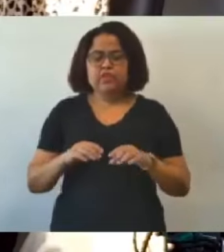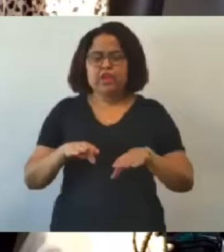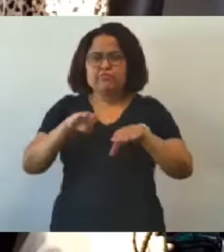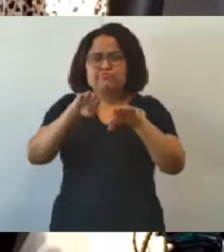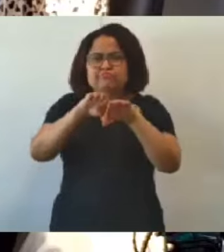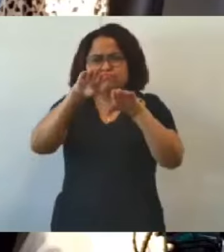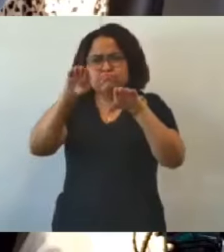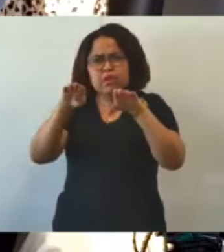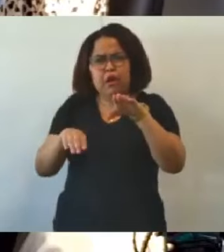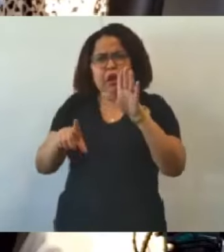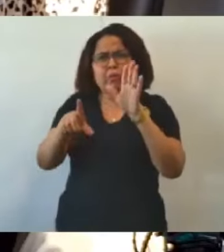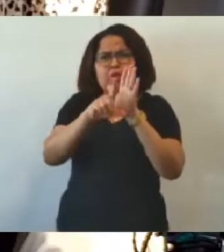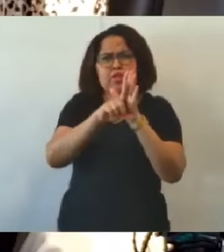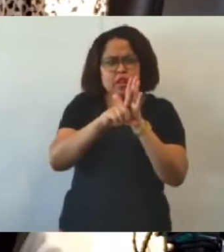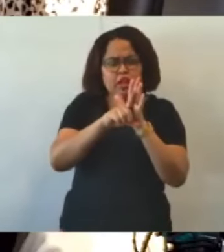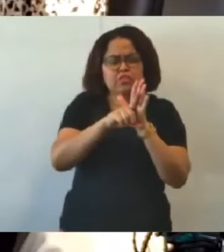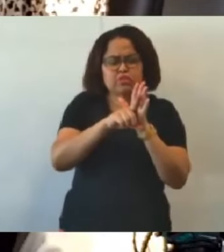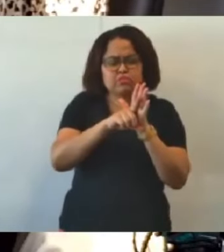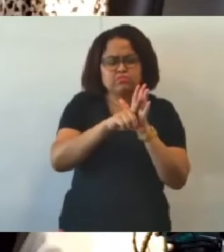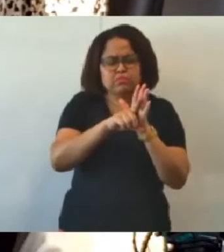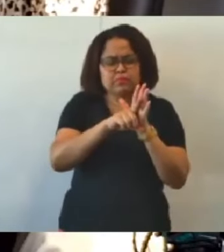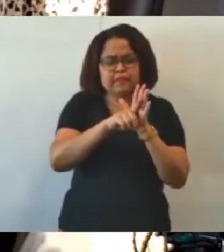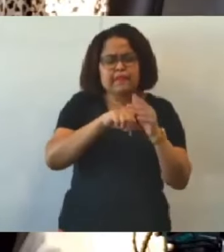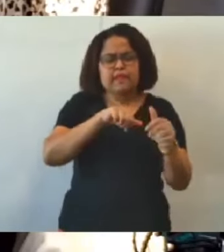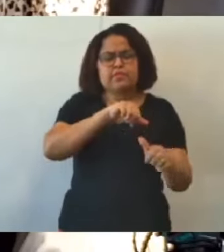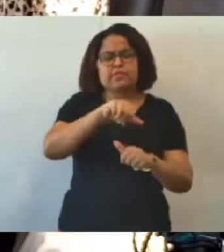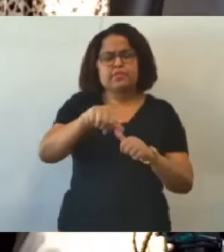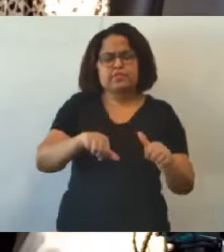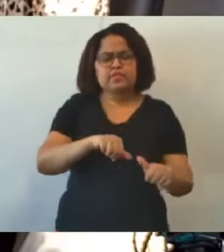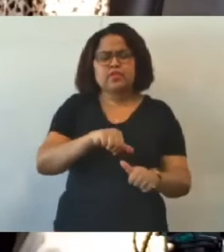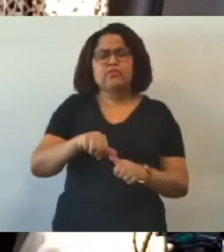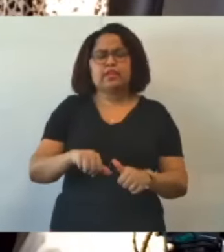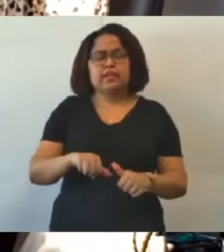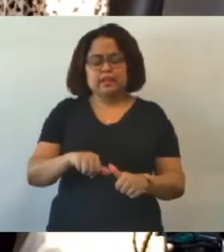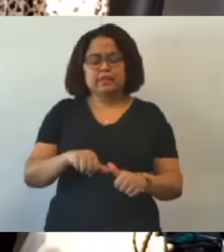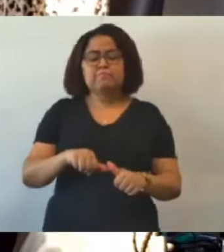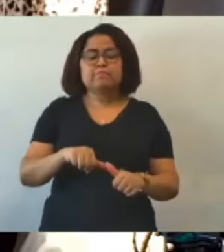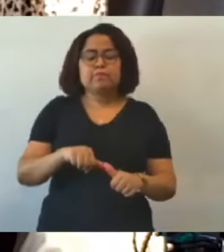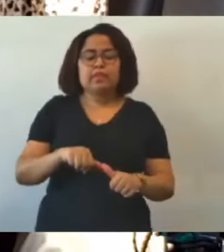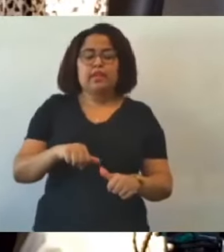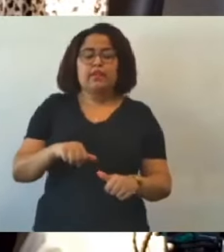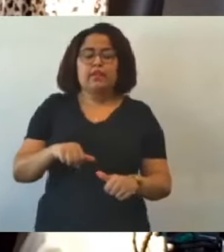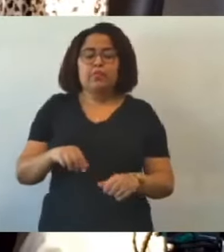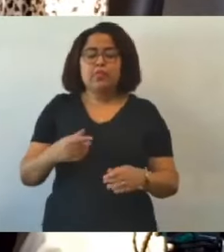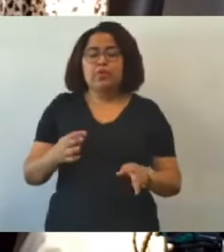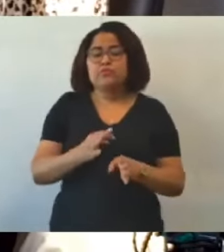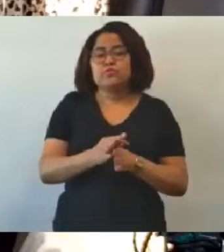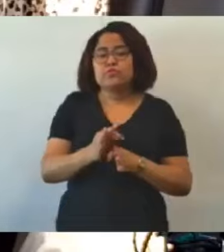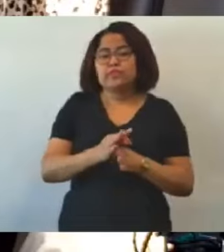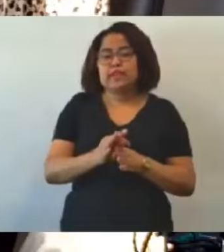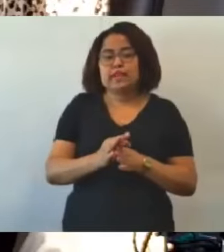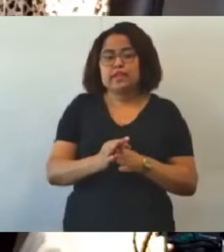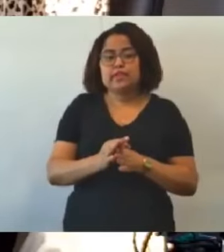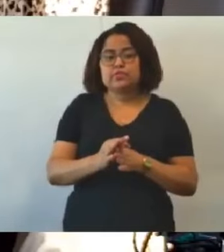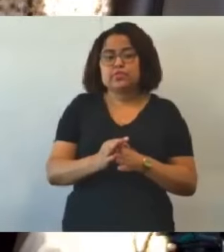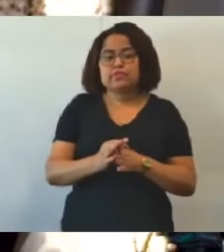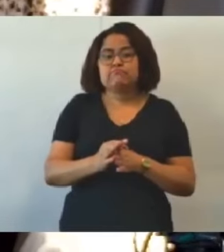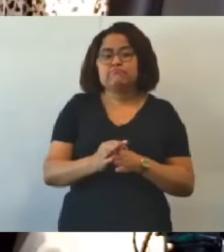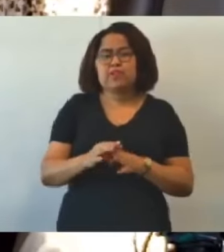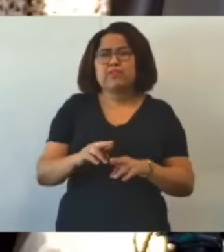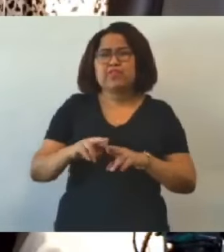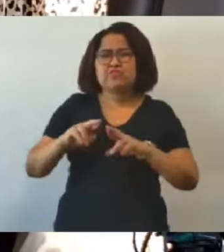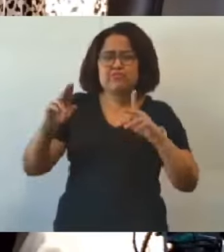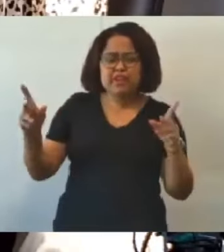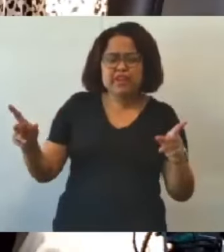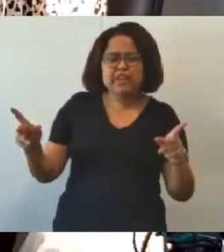uma legislação também que precisa ser alterada, que acaba que os conselheiros têm essa diferença aí do